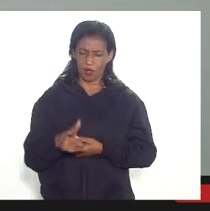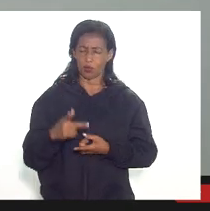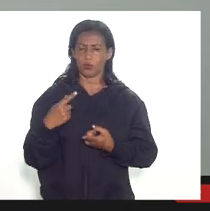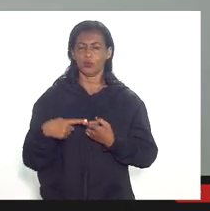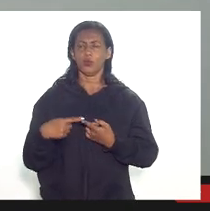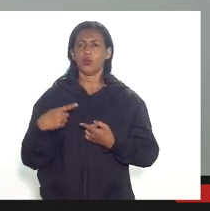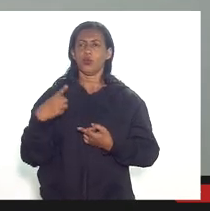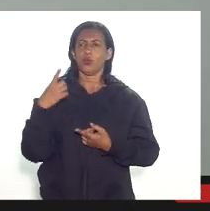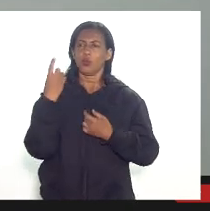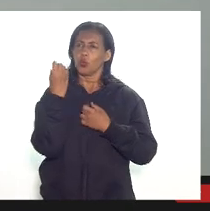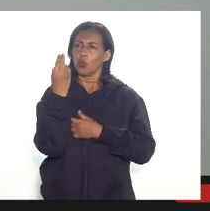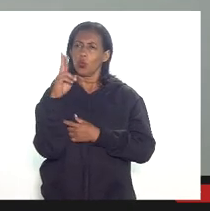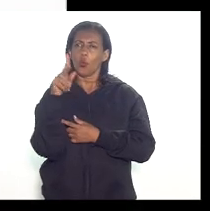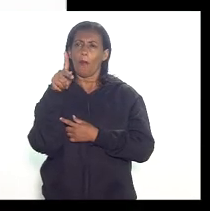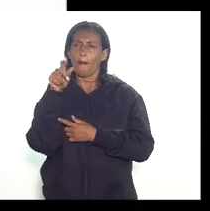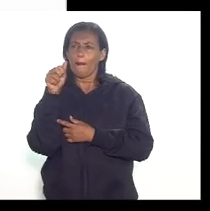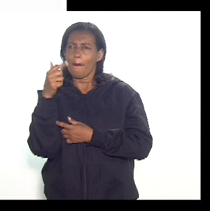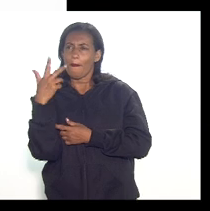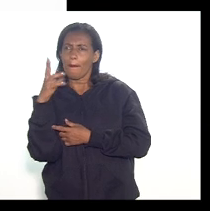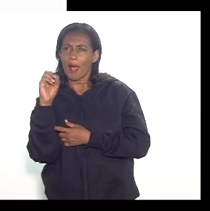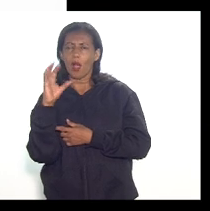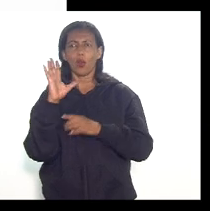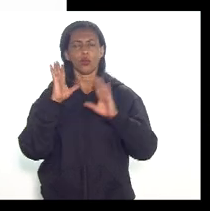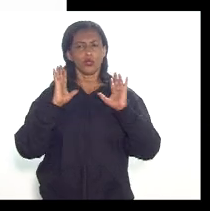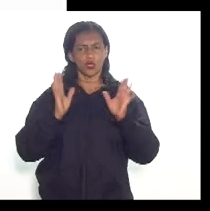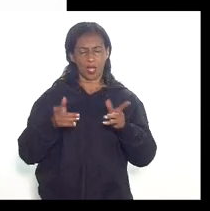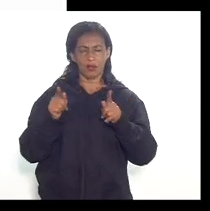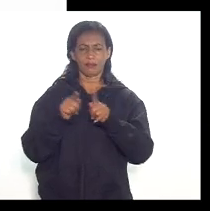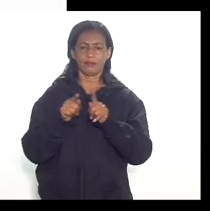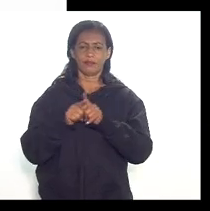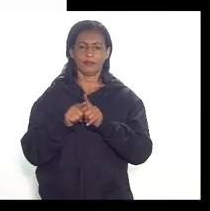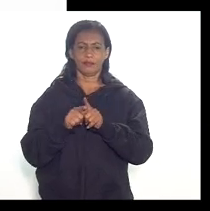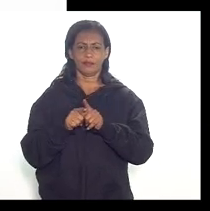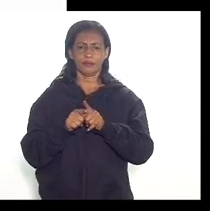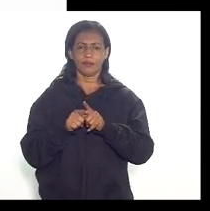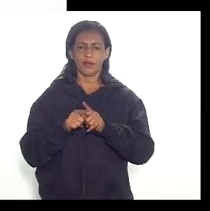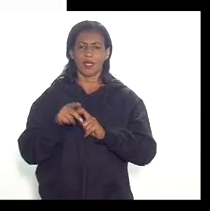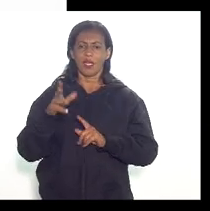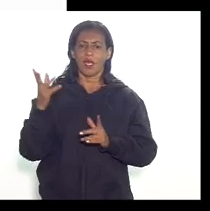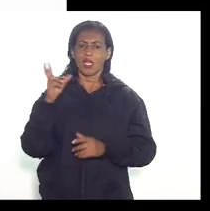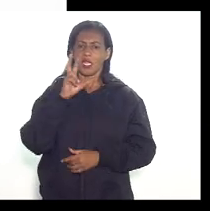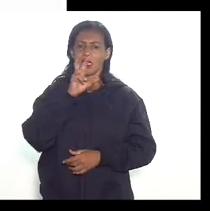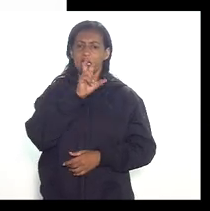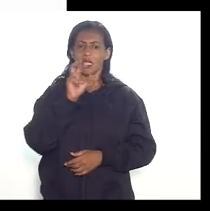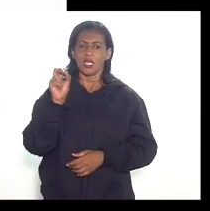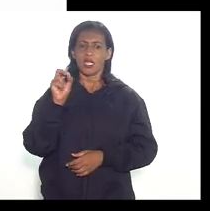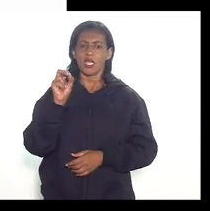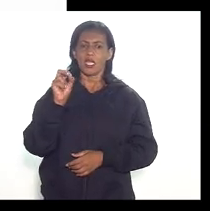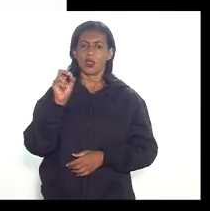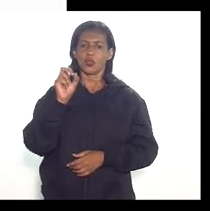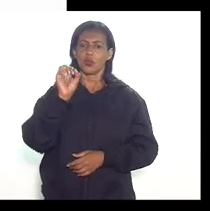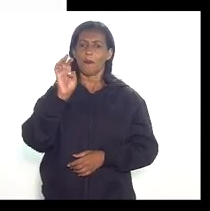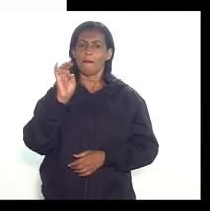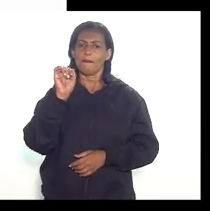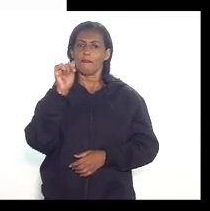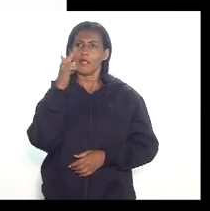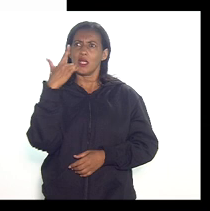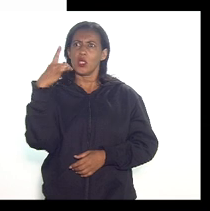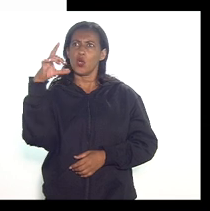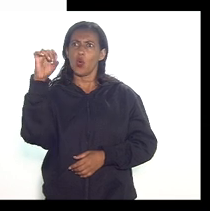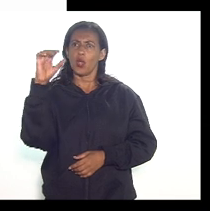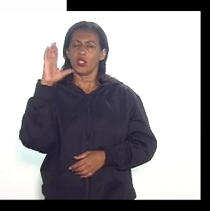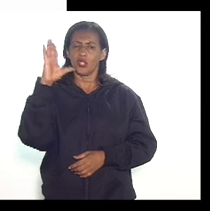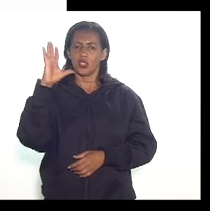sobre isso mas basicamente 500 bilhões foram deduzidos nos últimos 10 anos se a gente tiver esse número como